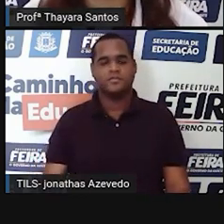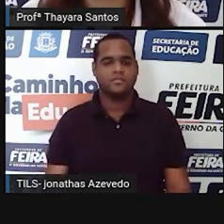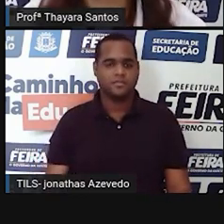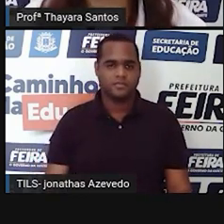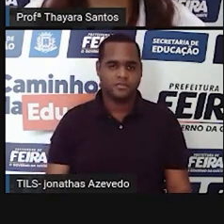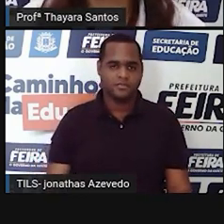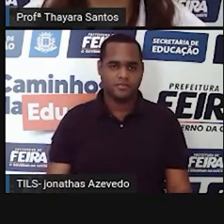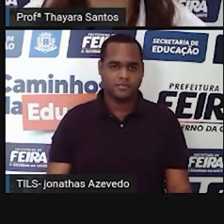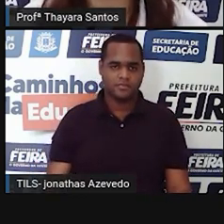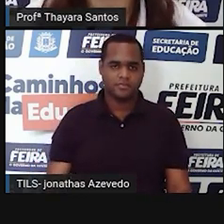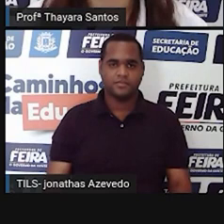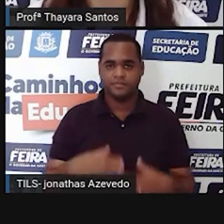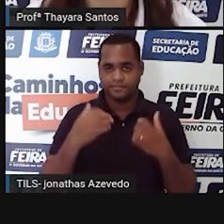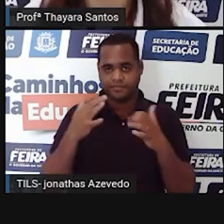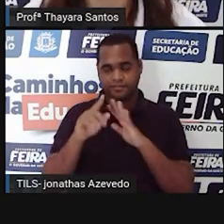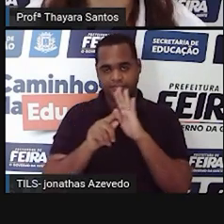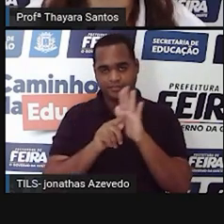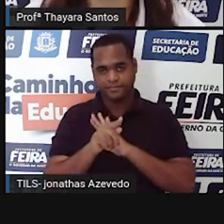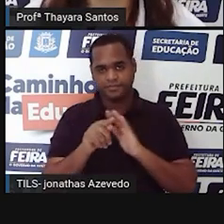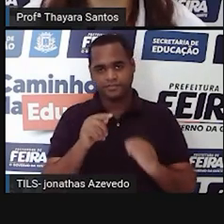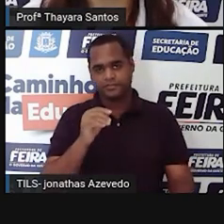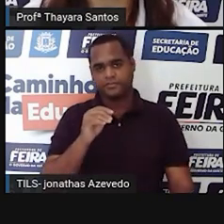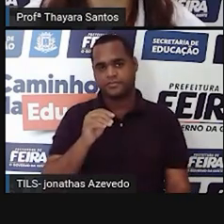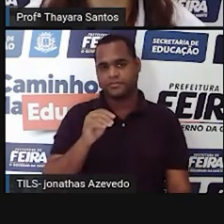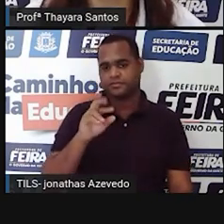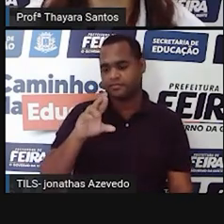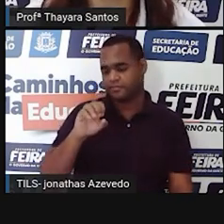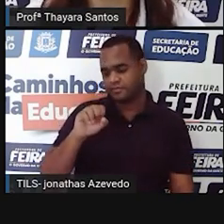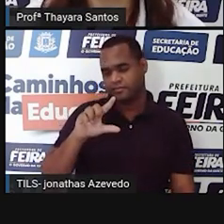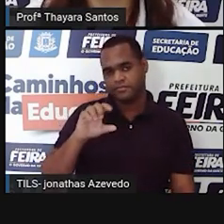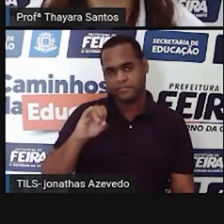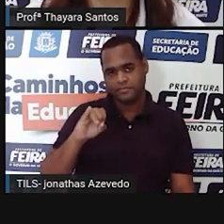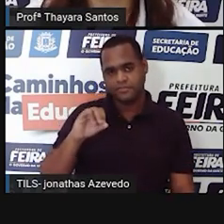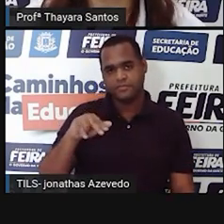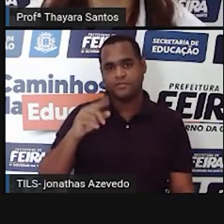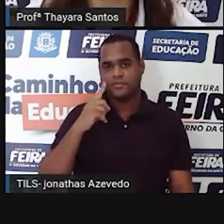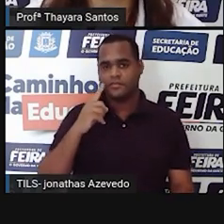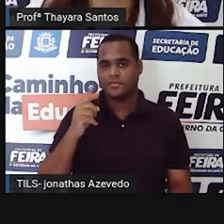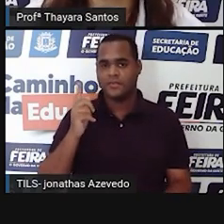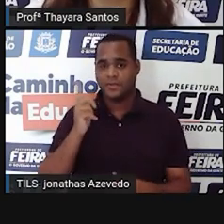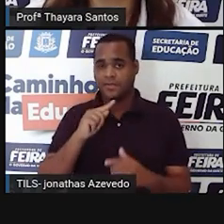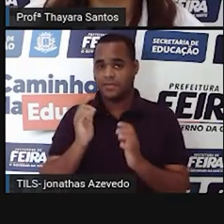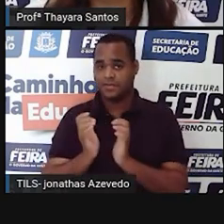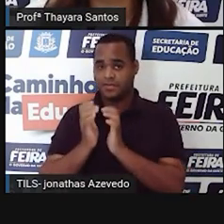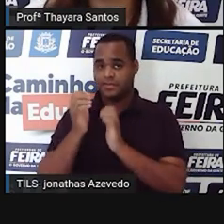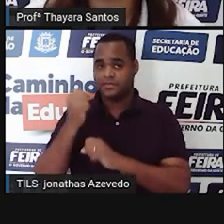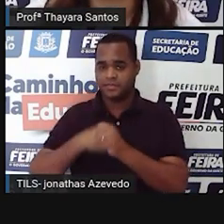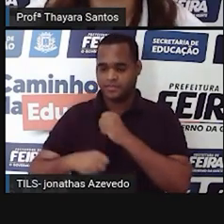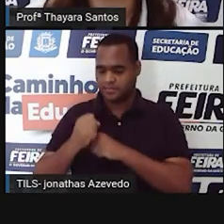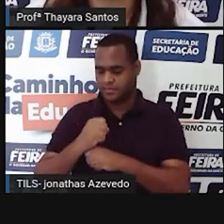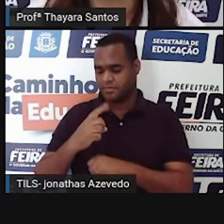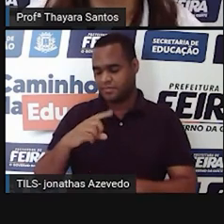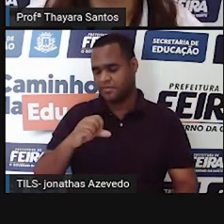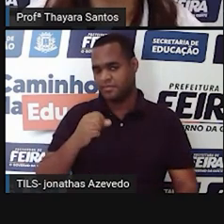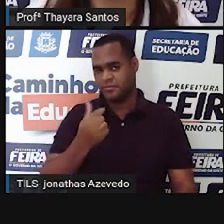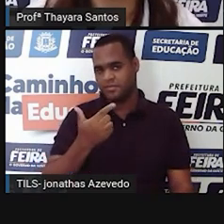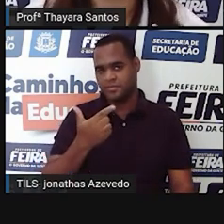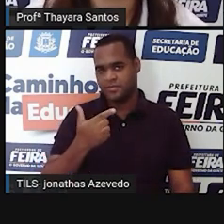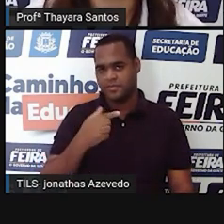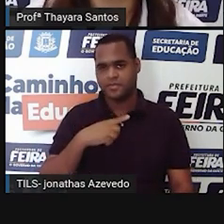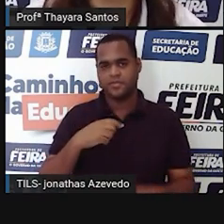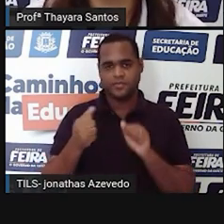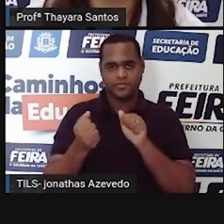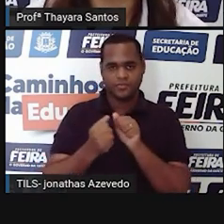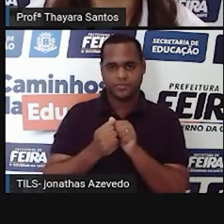E a última pergunta. Rosalind Franklin recebeu o prêmio Nobel em 1962, junto com James Watson,